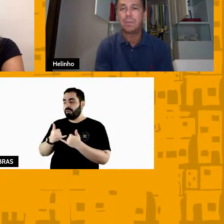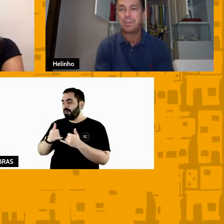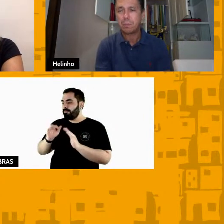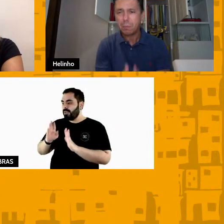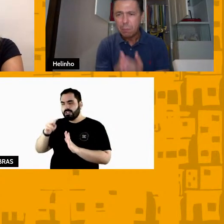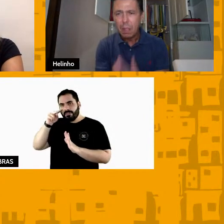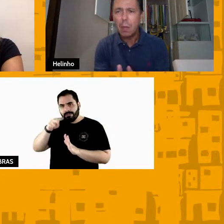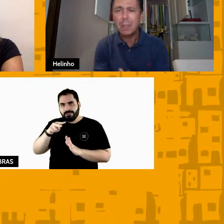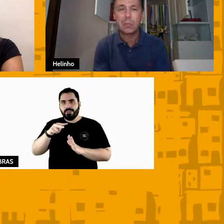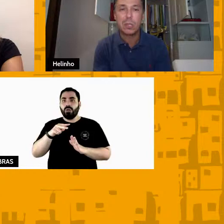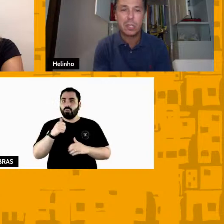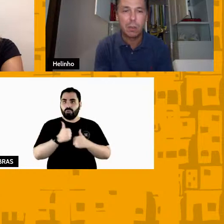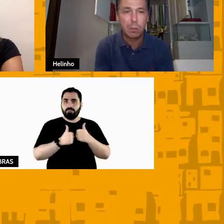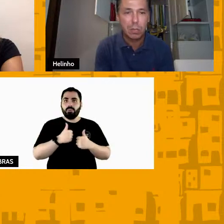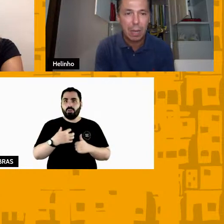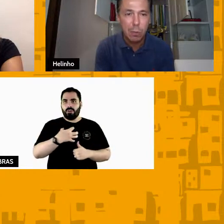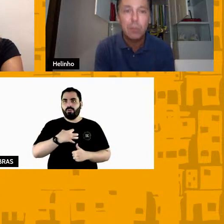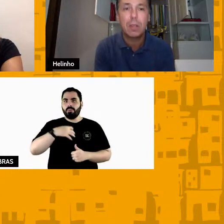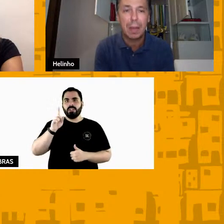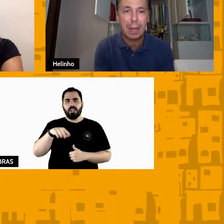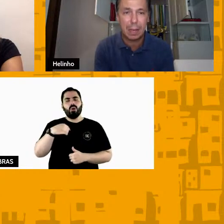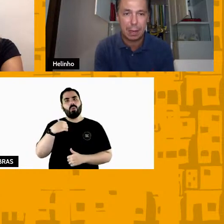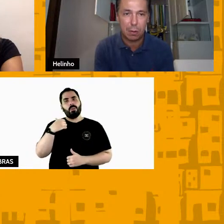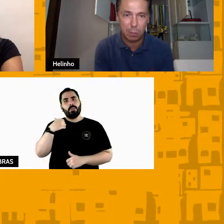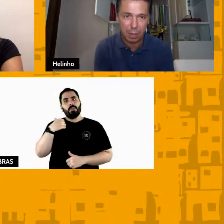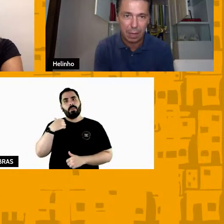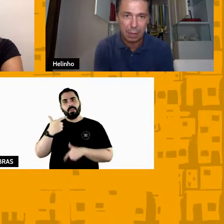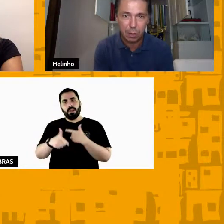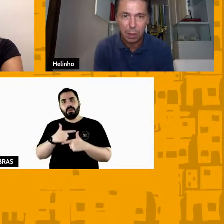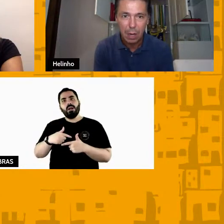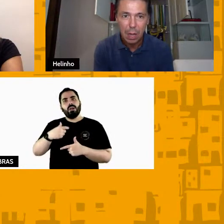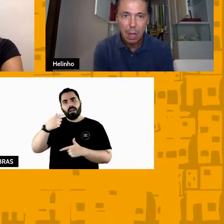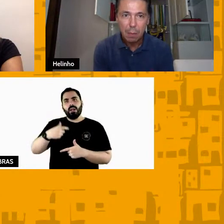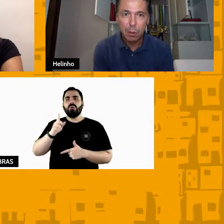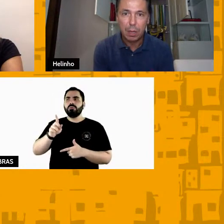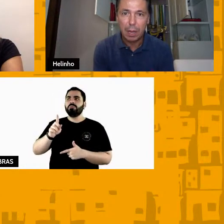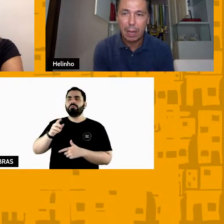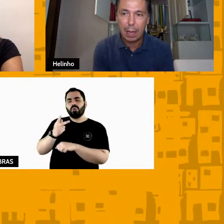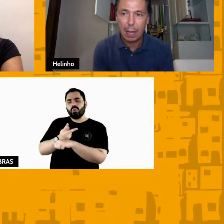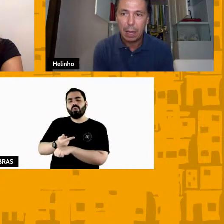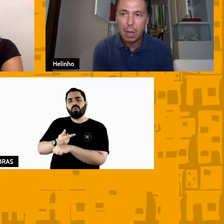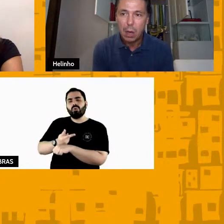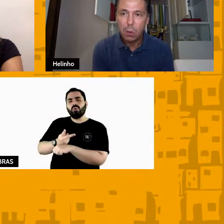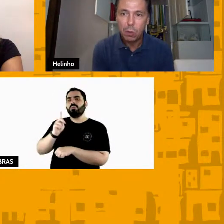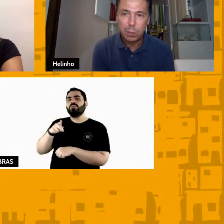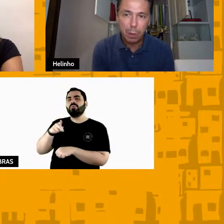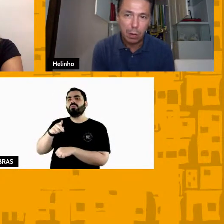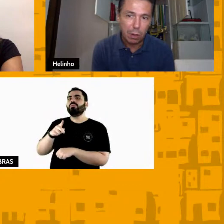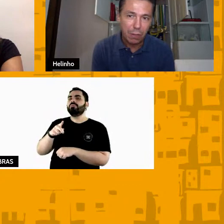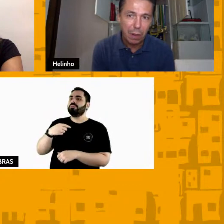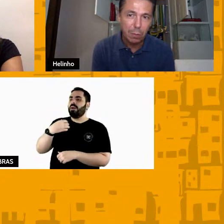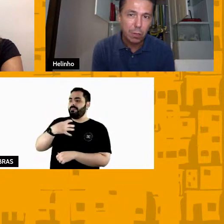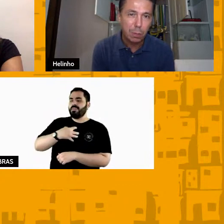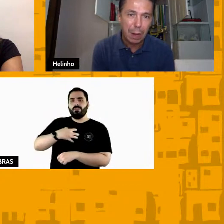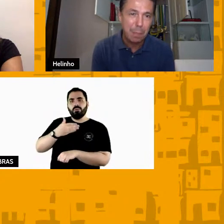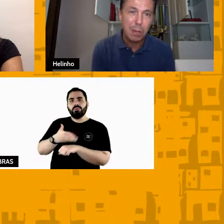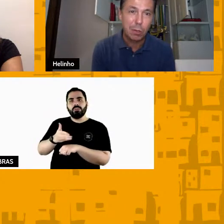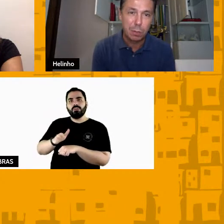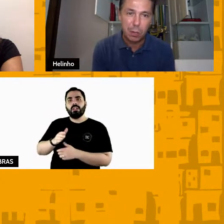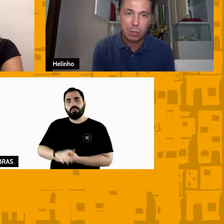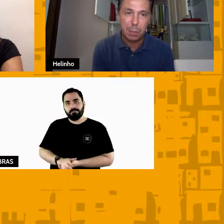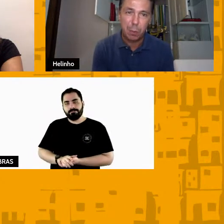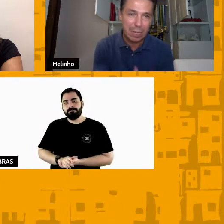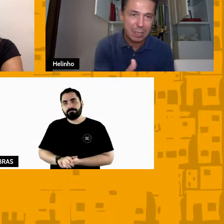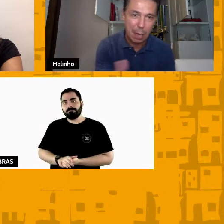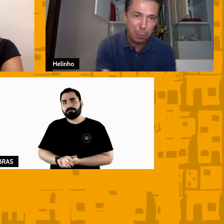trabalho uma das coisas que eu vou buscar muito na minha carreira como treinador porque eu falo muito para